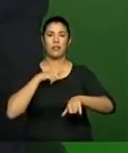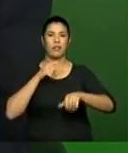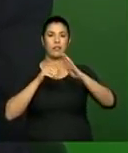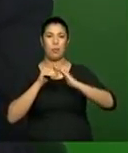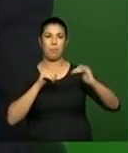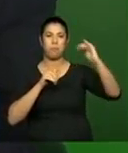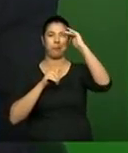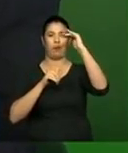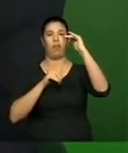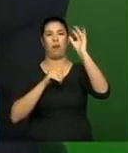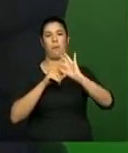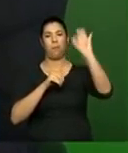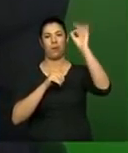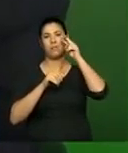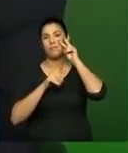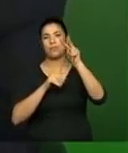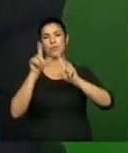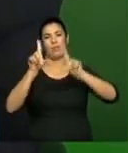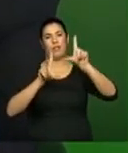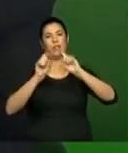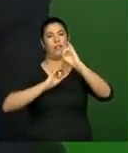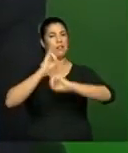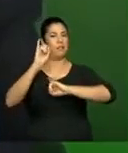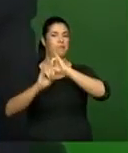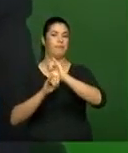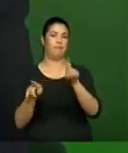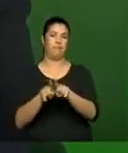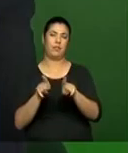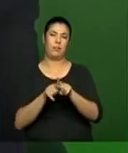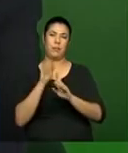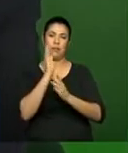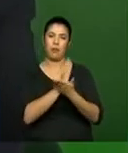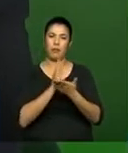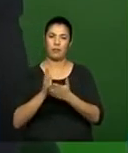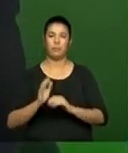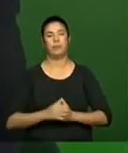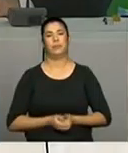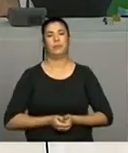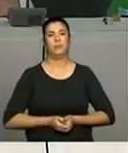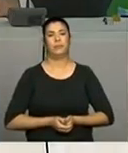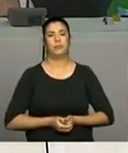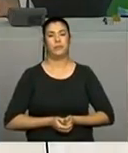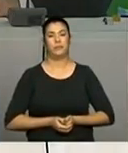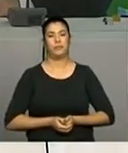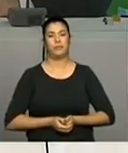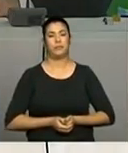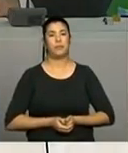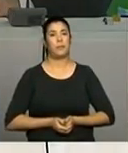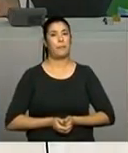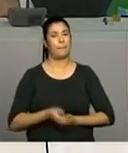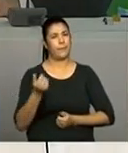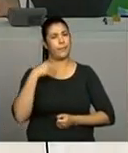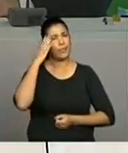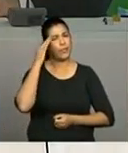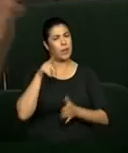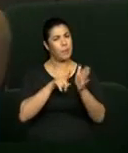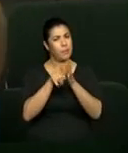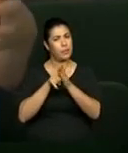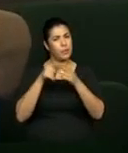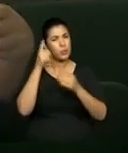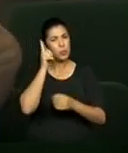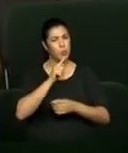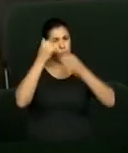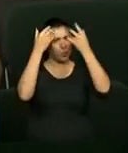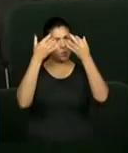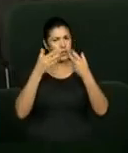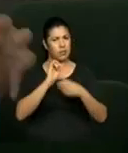simples assim. Quer você vai utilizando isso para cada ação. Eu queria só saber se vocês conseguem explicar, não sei